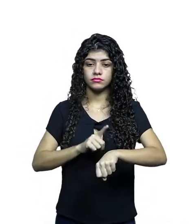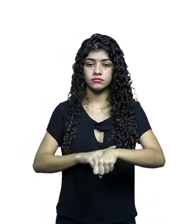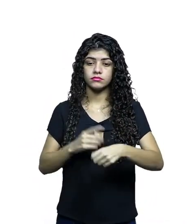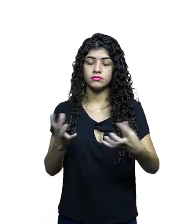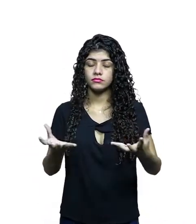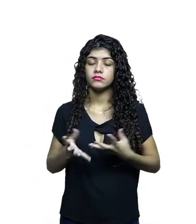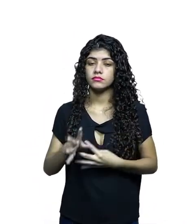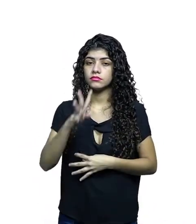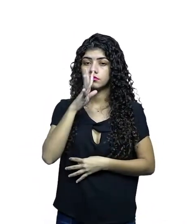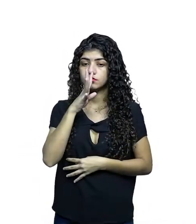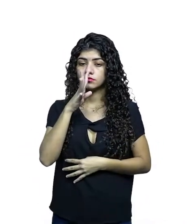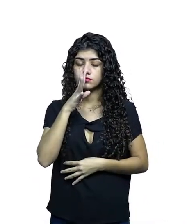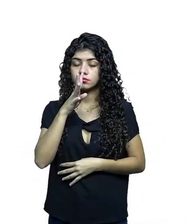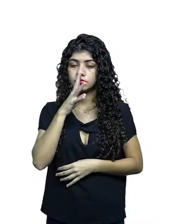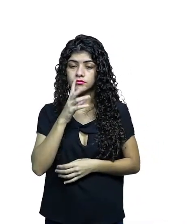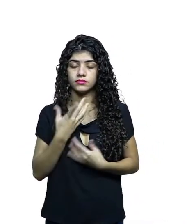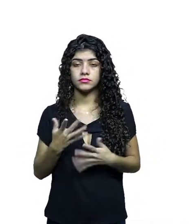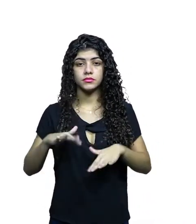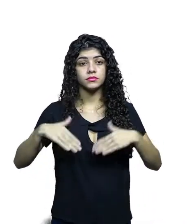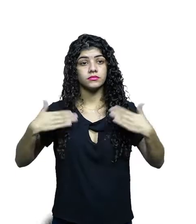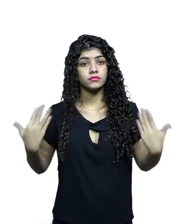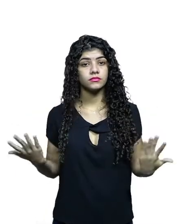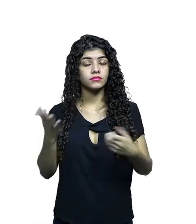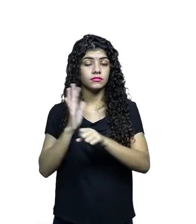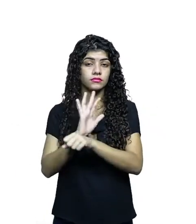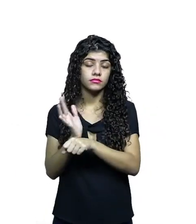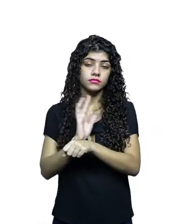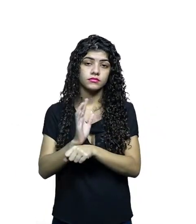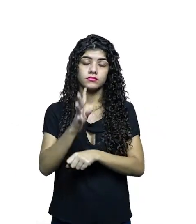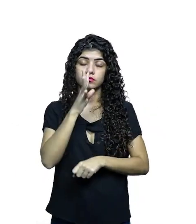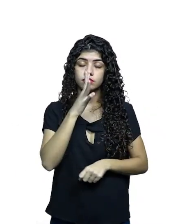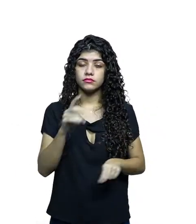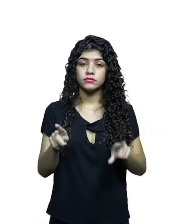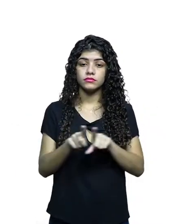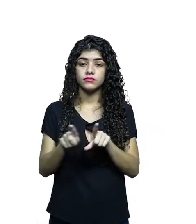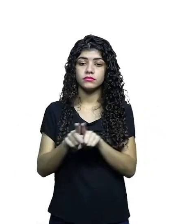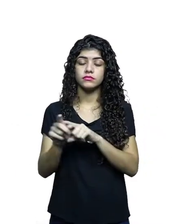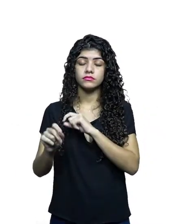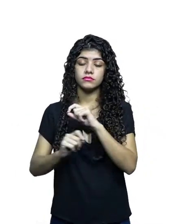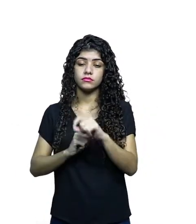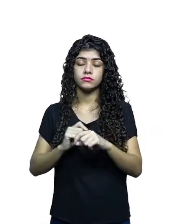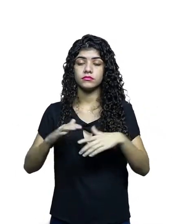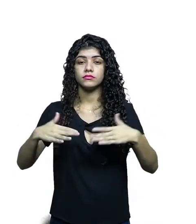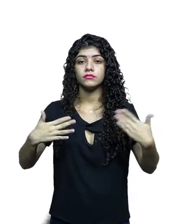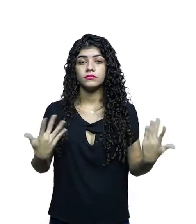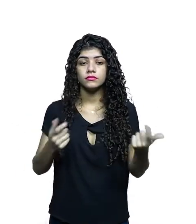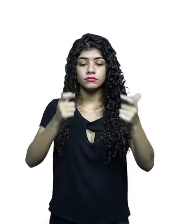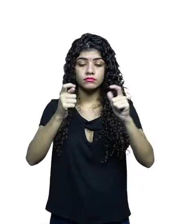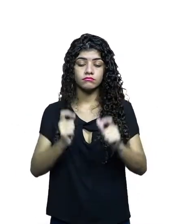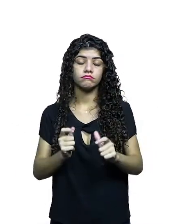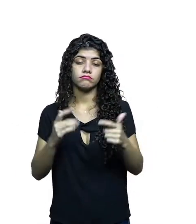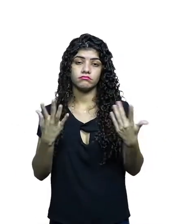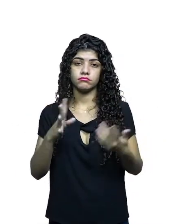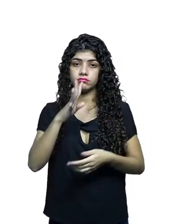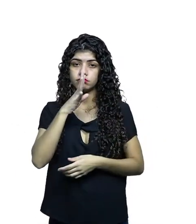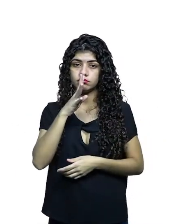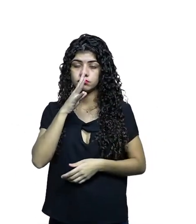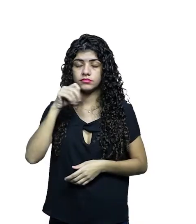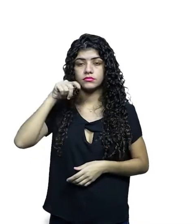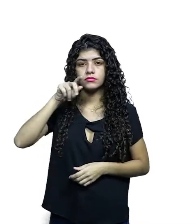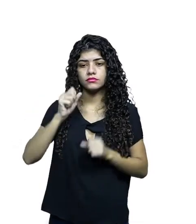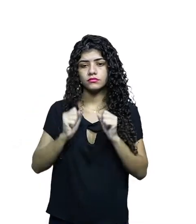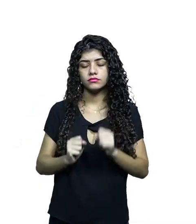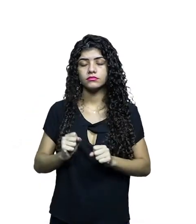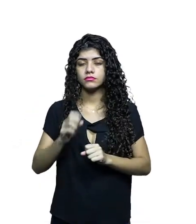o horário para assistir, a obra que deseja assistir e até mesmo o dispositivo onde irá assistir.